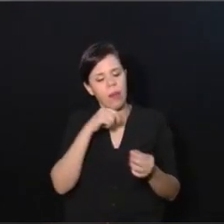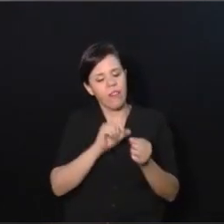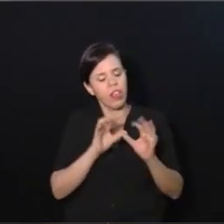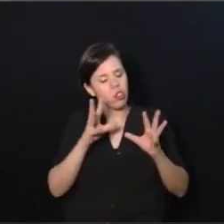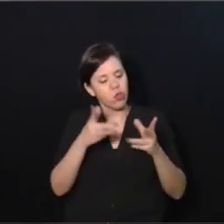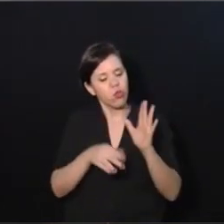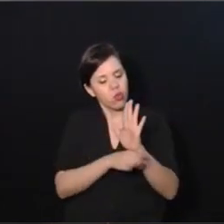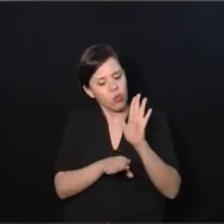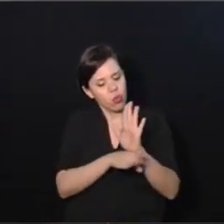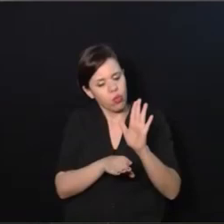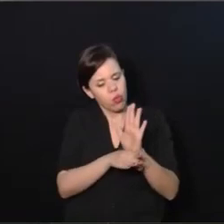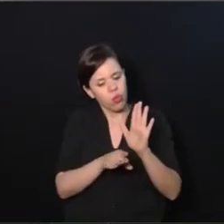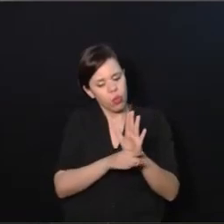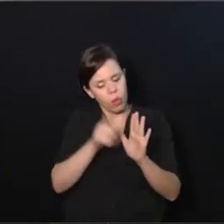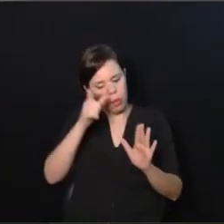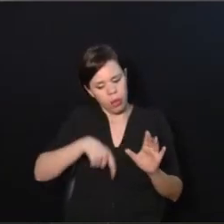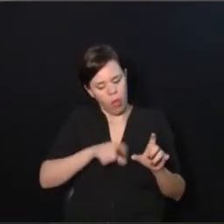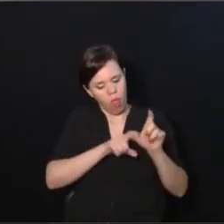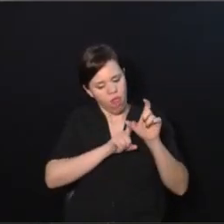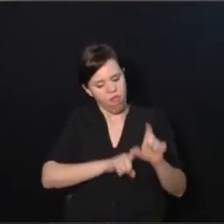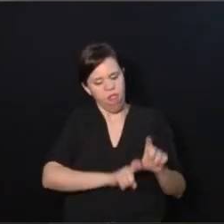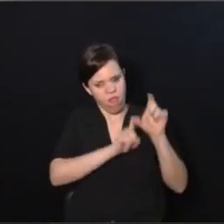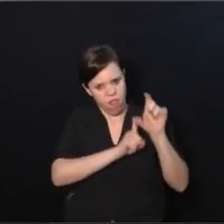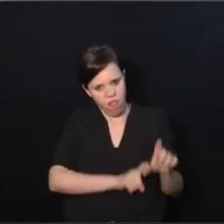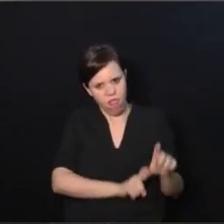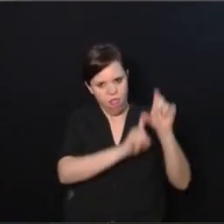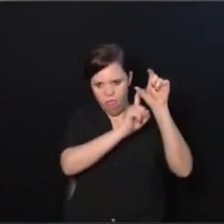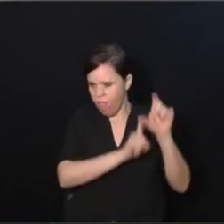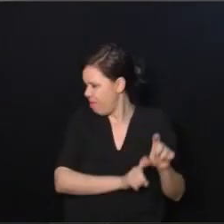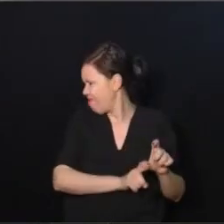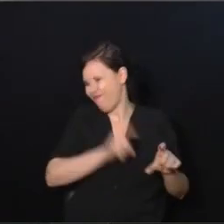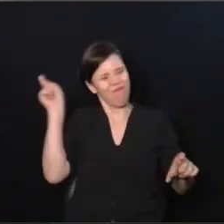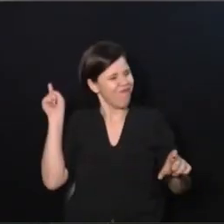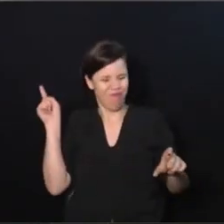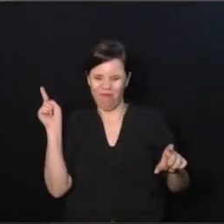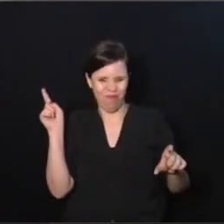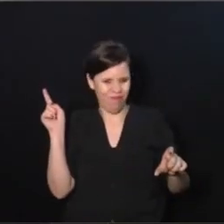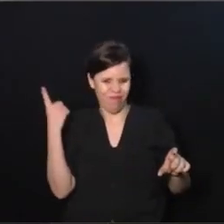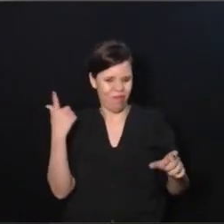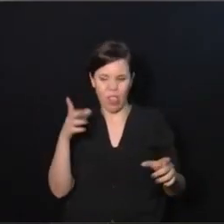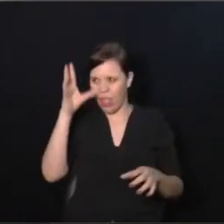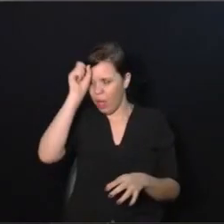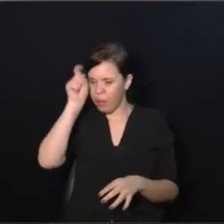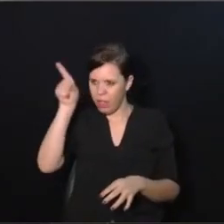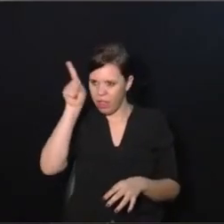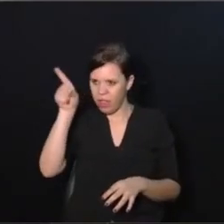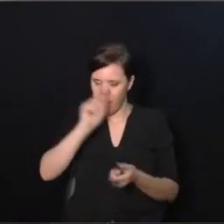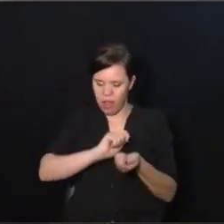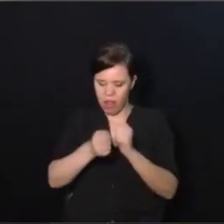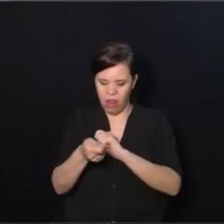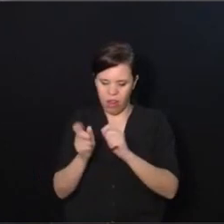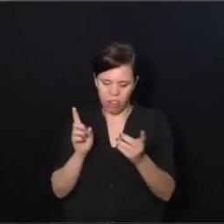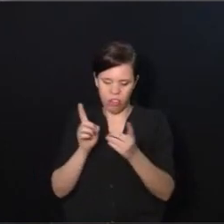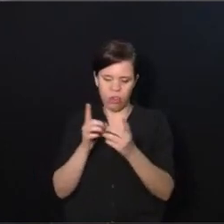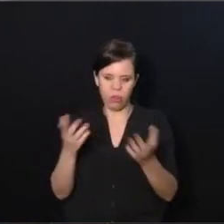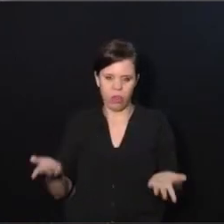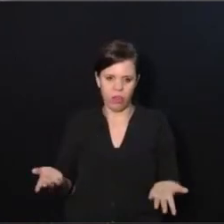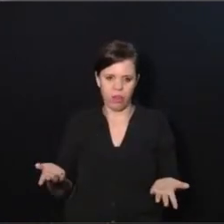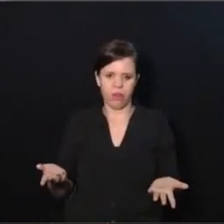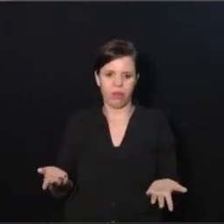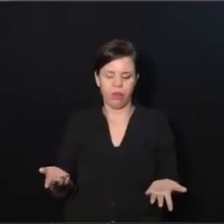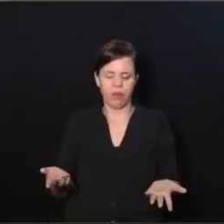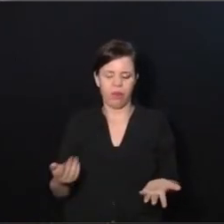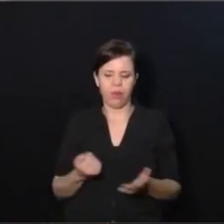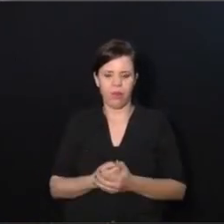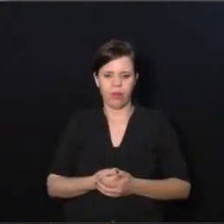criatura, a criatura não tem a oportunidade de praticar aquilo que aprendeu no atendimento de reabilitação, e aí vai